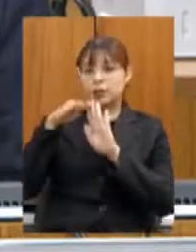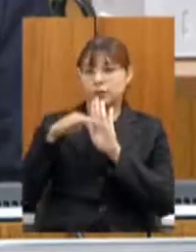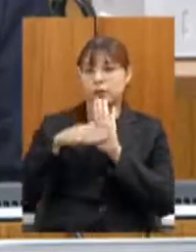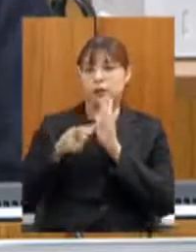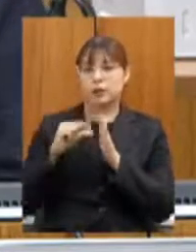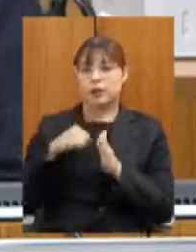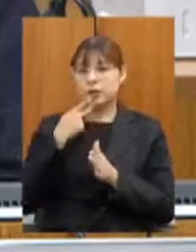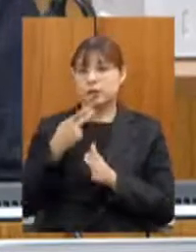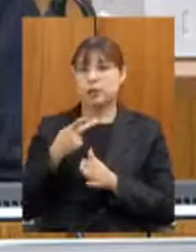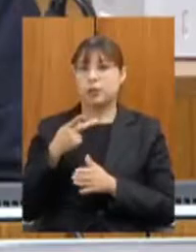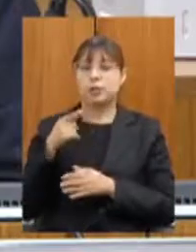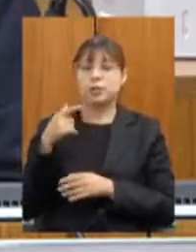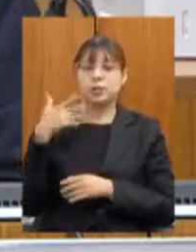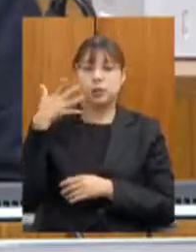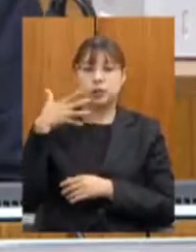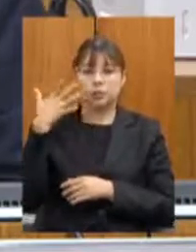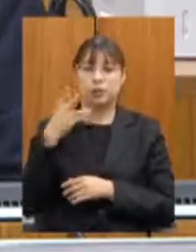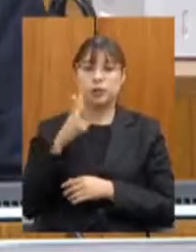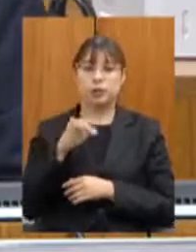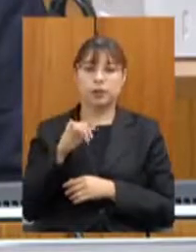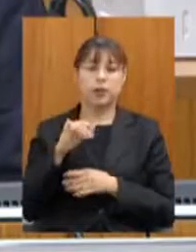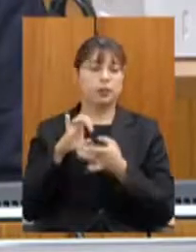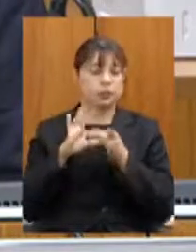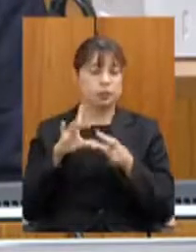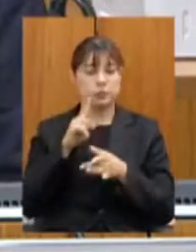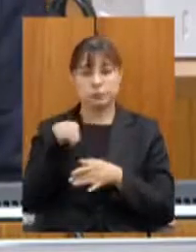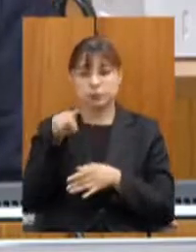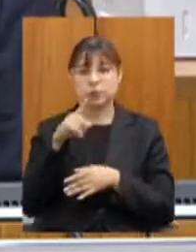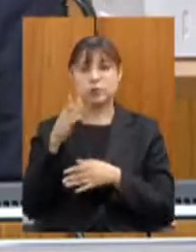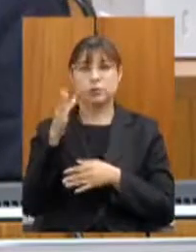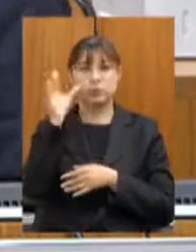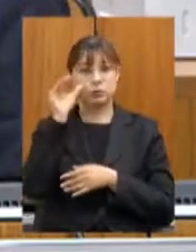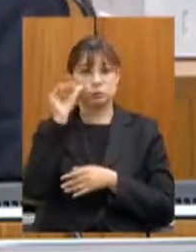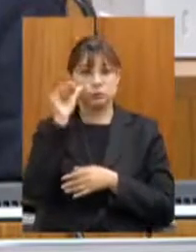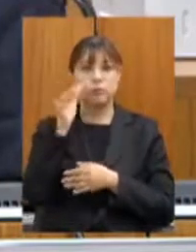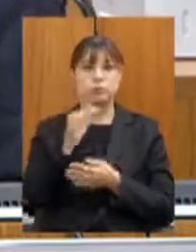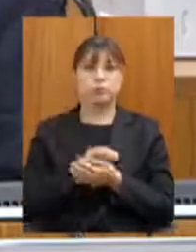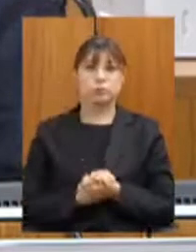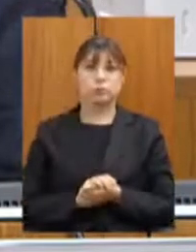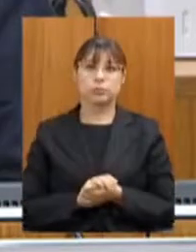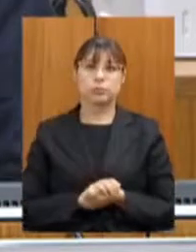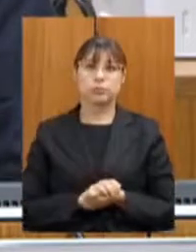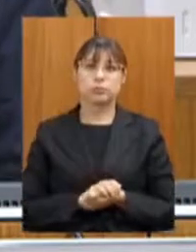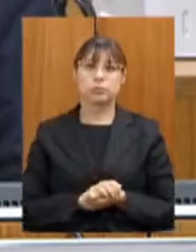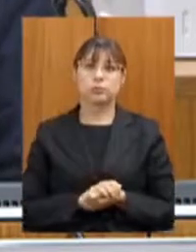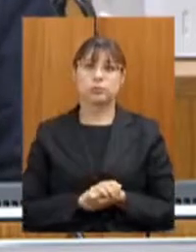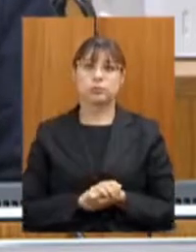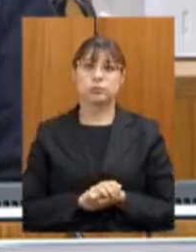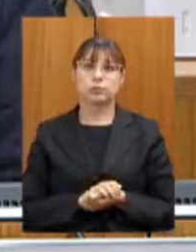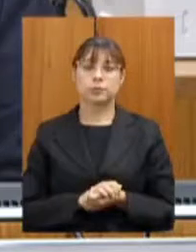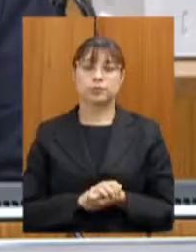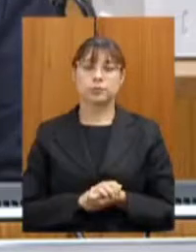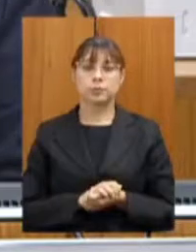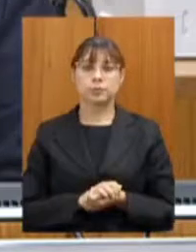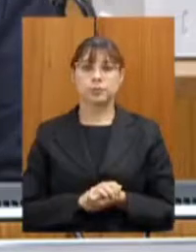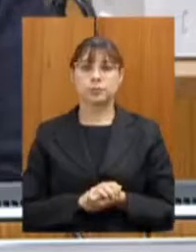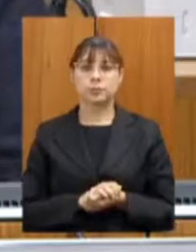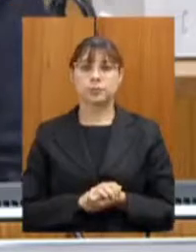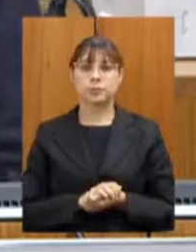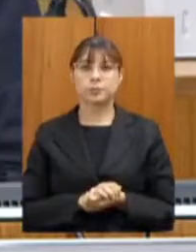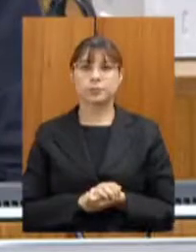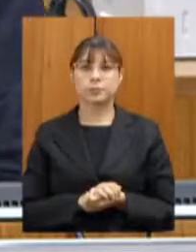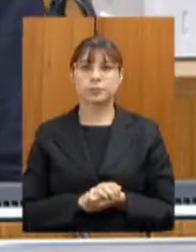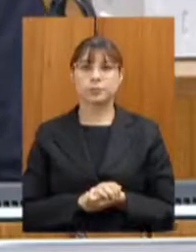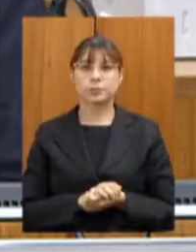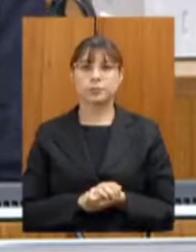falei, essa apresentação vai estar disponível para os senhores. Pode passar, por gentileza. E essa aqui,